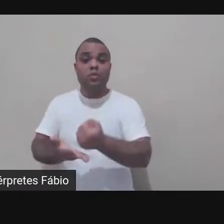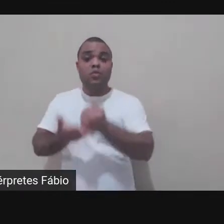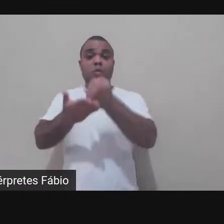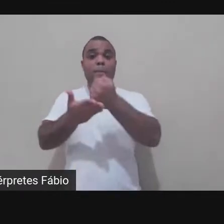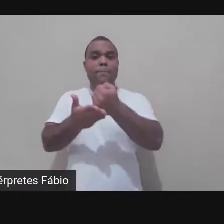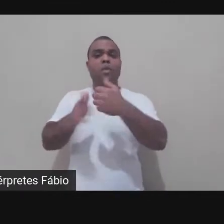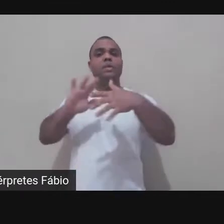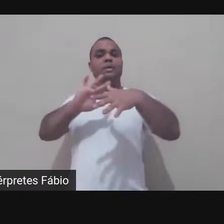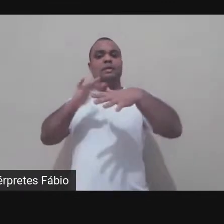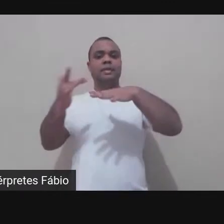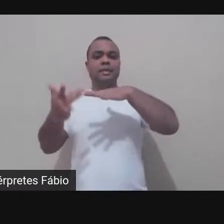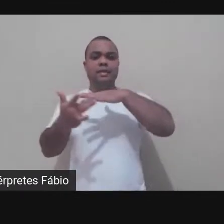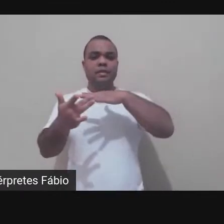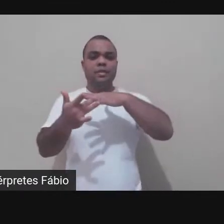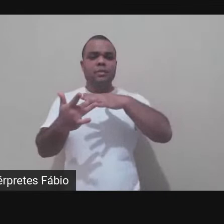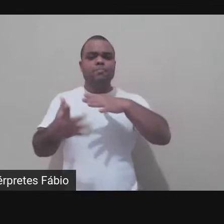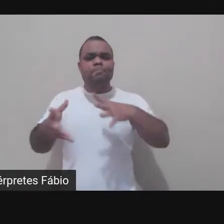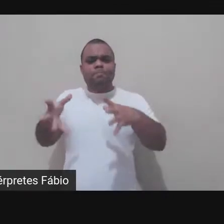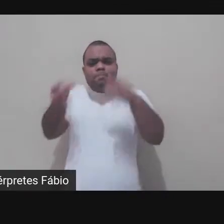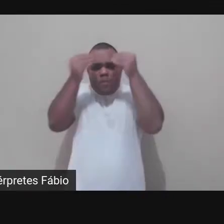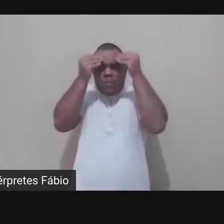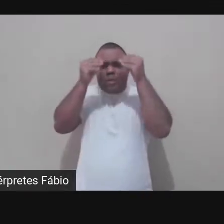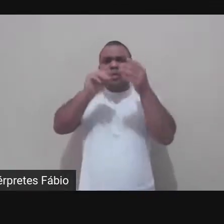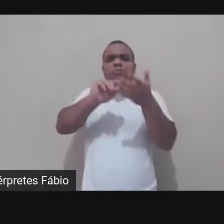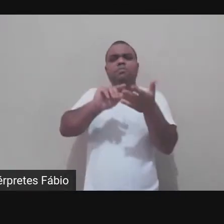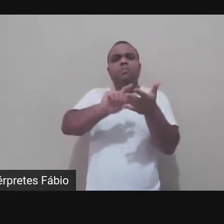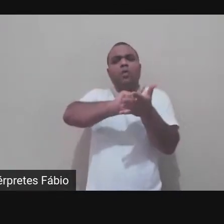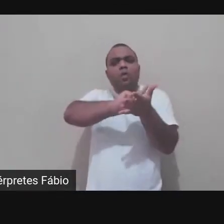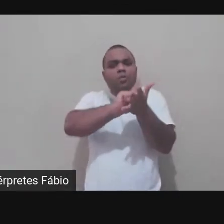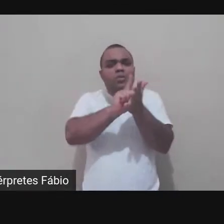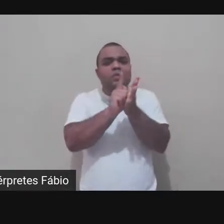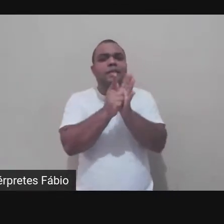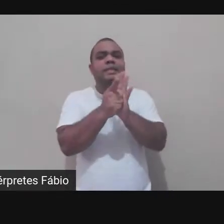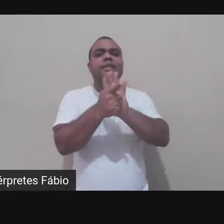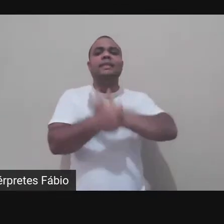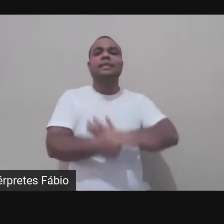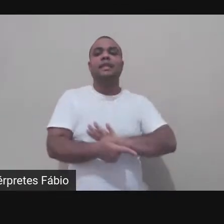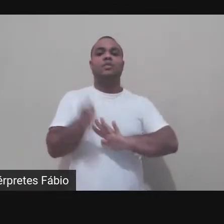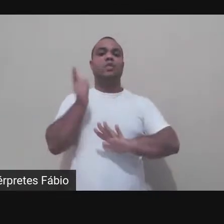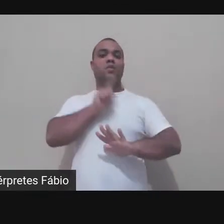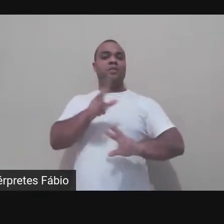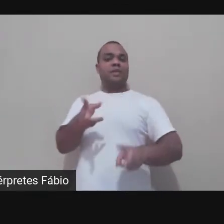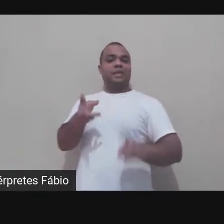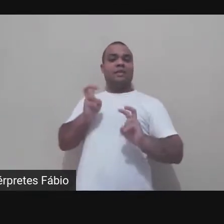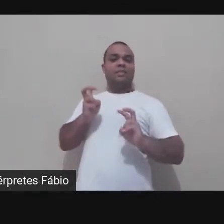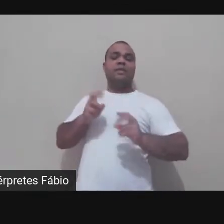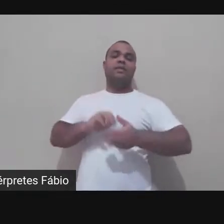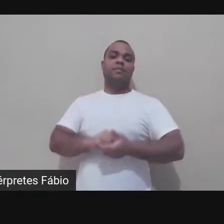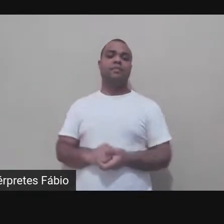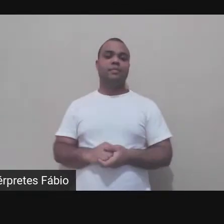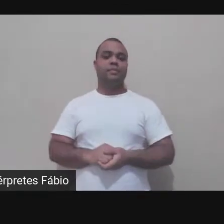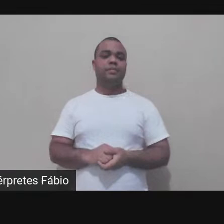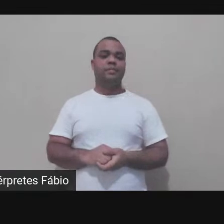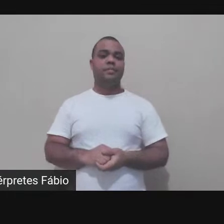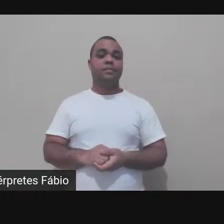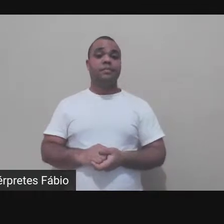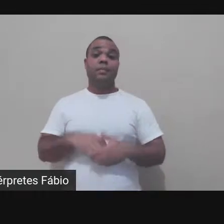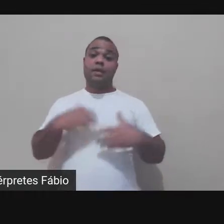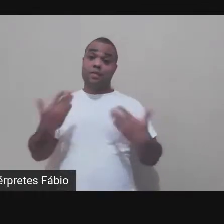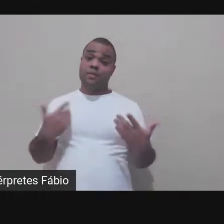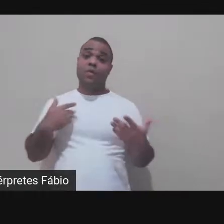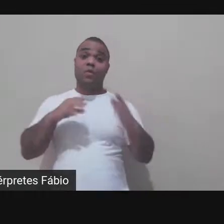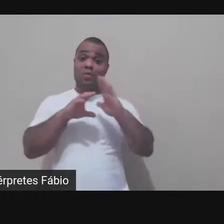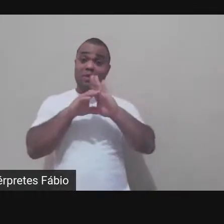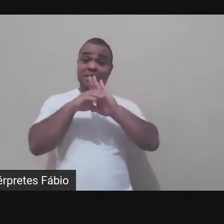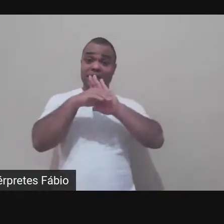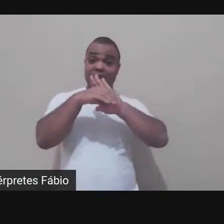uma espécie de gênero uma mídia qualificada que tem suas próprias convenções se a gente for usar essa definição do Elfstrom entre